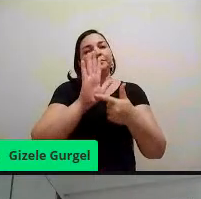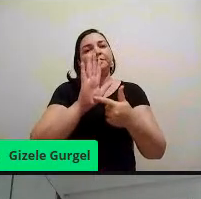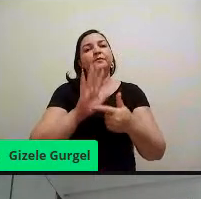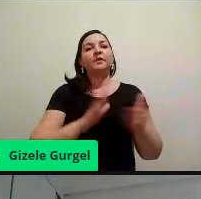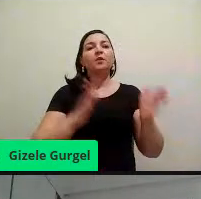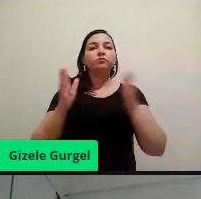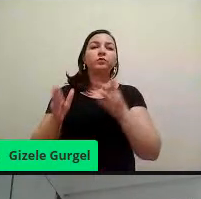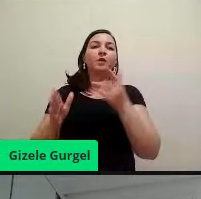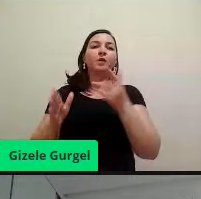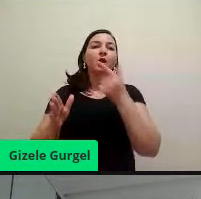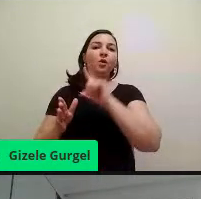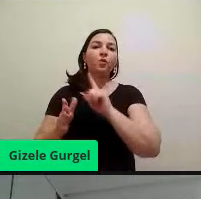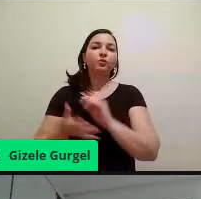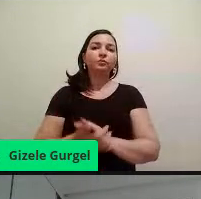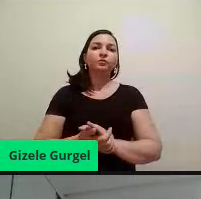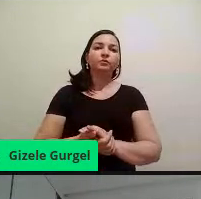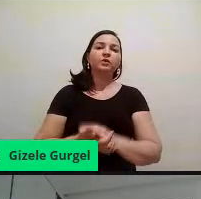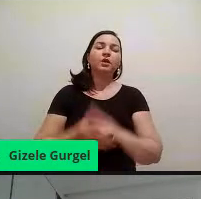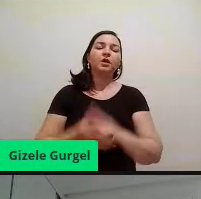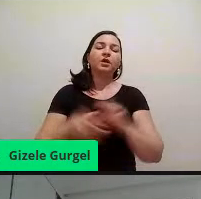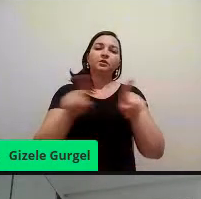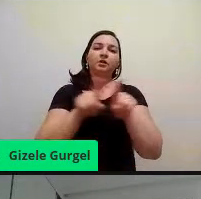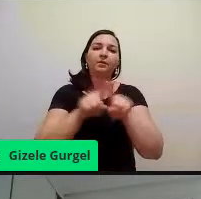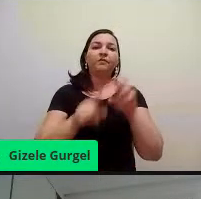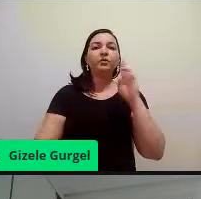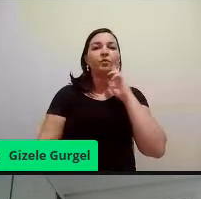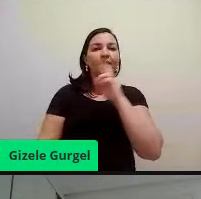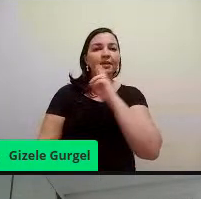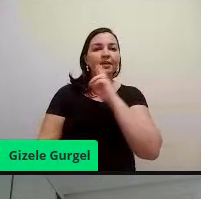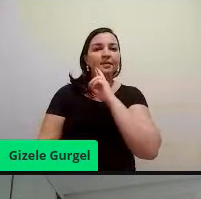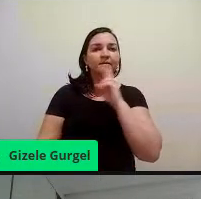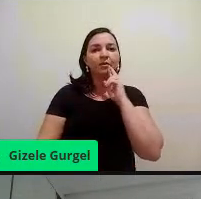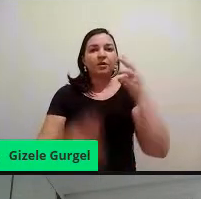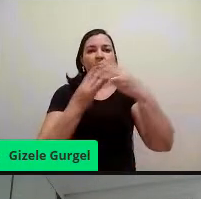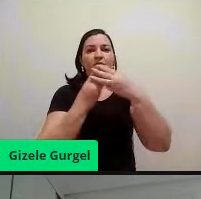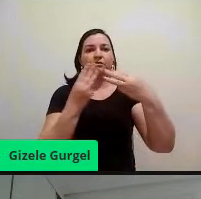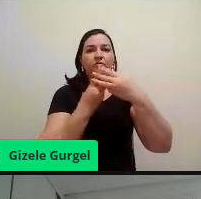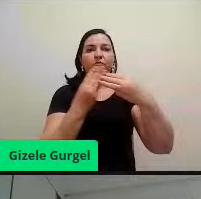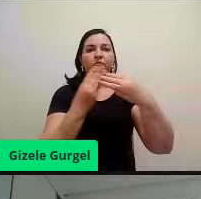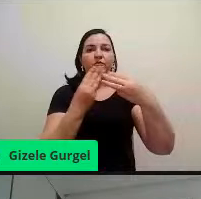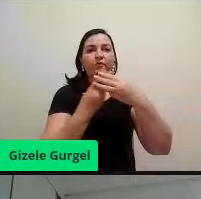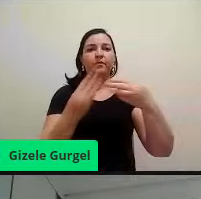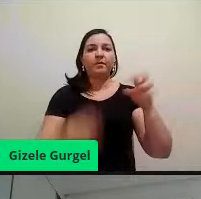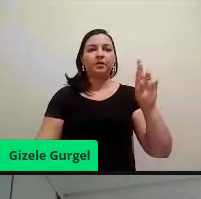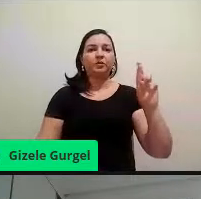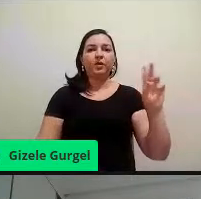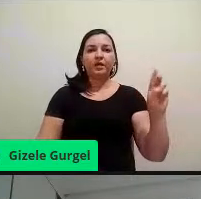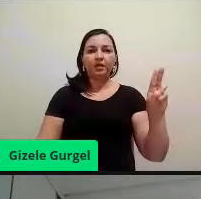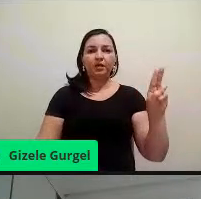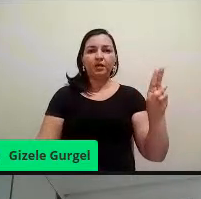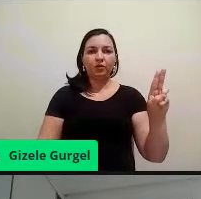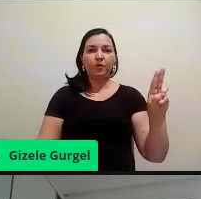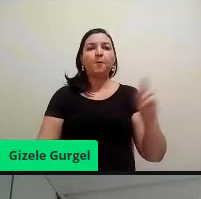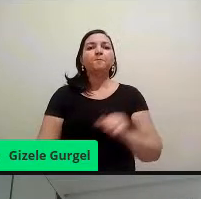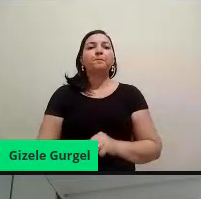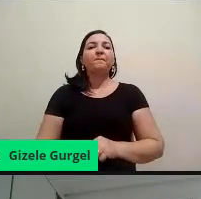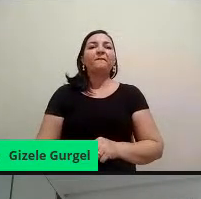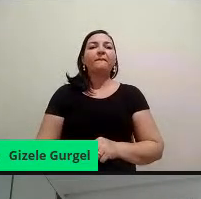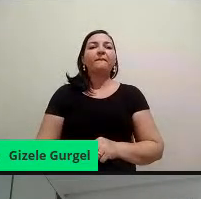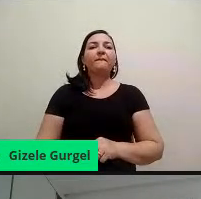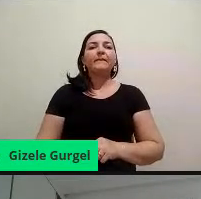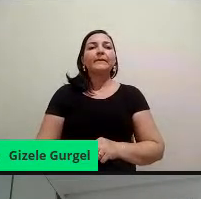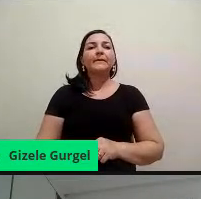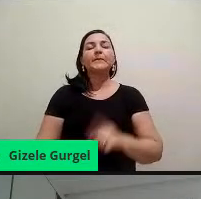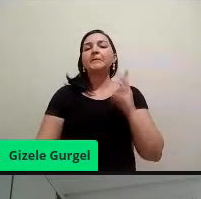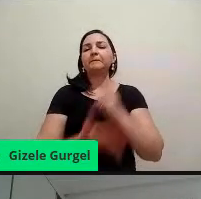foi uma outra campanha que a gente fez também no restaurante universitário da UFPB, no RU. Lá, eles ainda